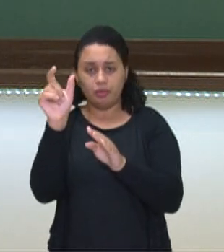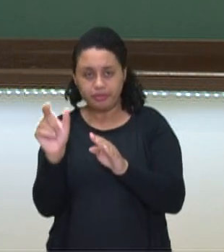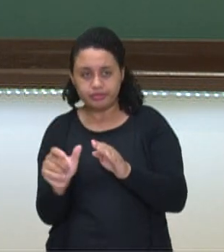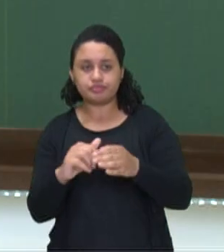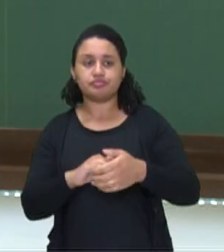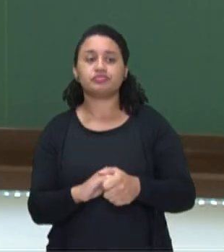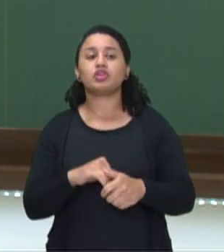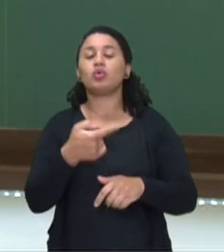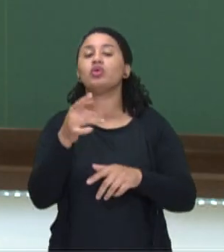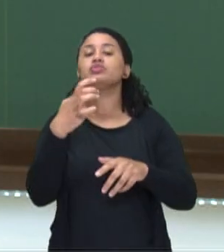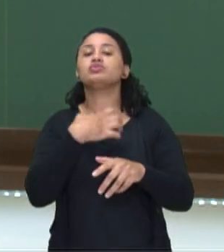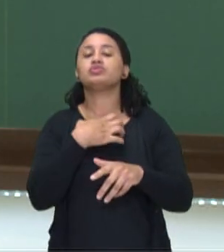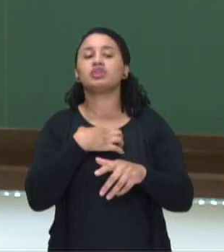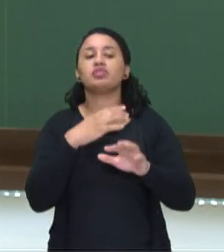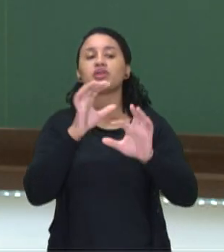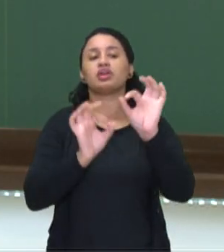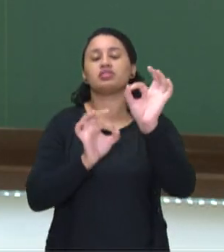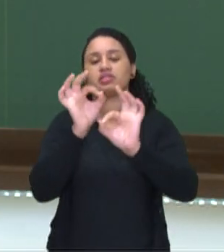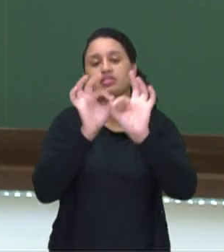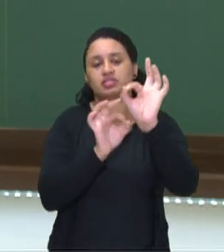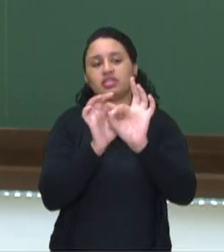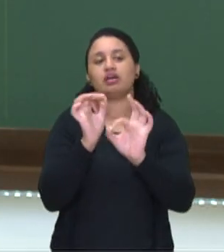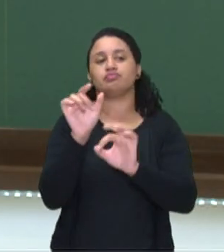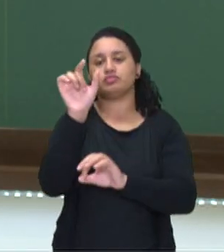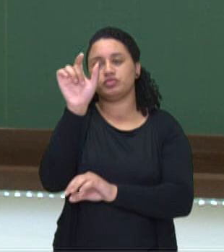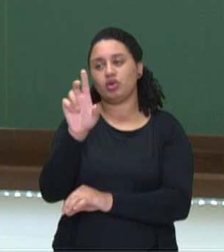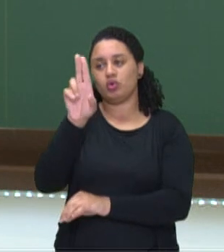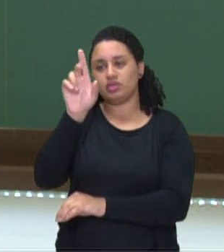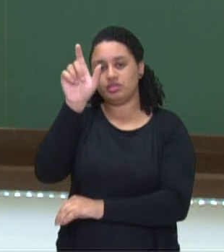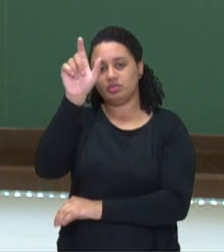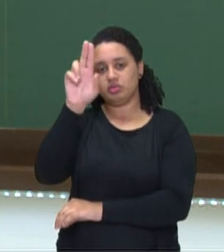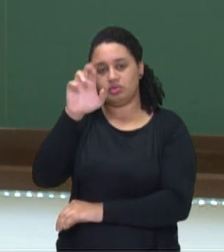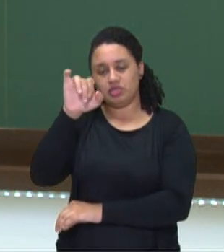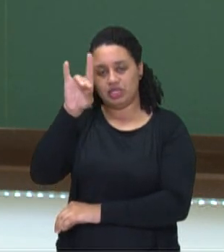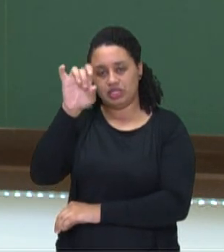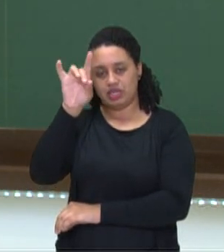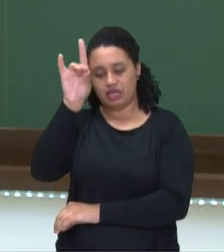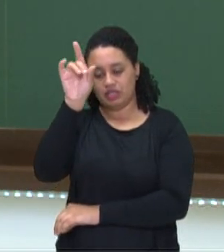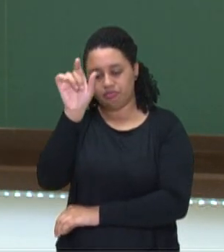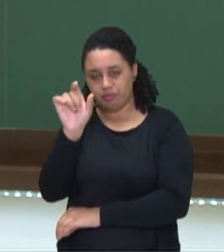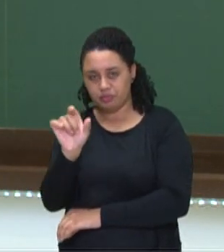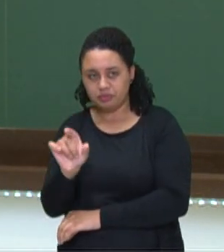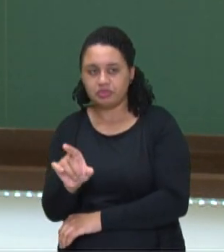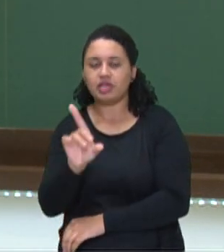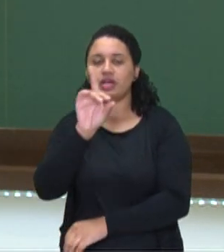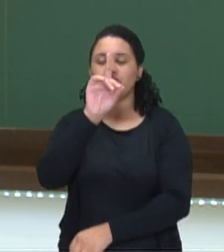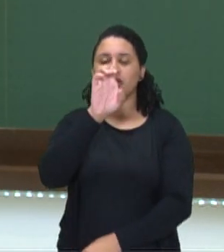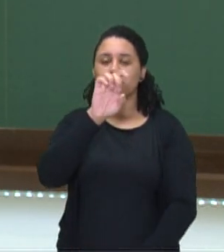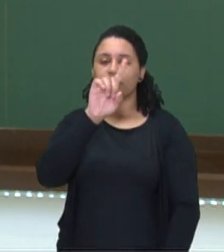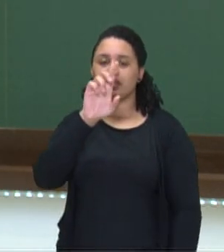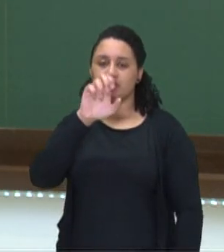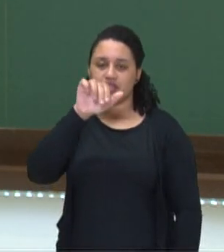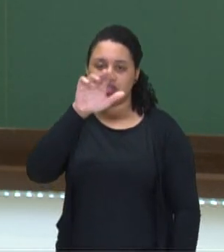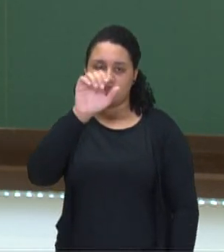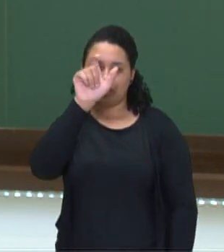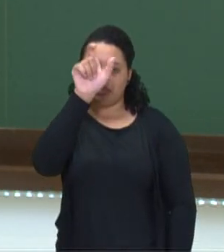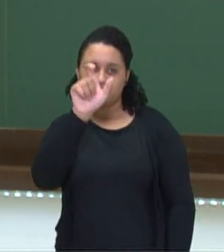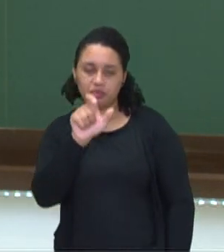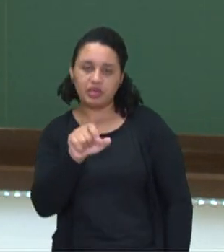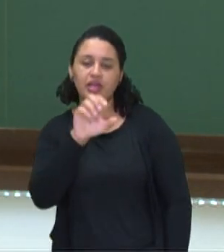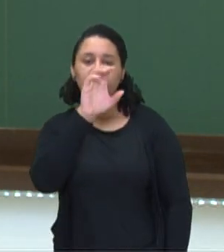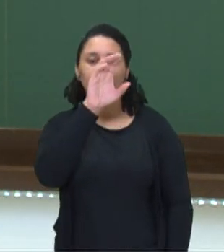que a gente organiza como? Unidade embaixo unidade, dezena embaixo dezena, centena embaixo centena, certo?